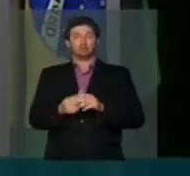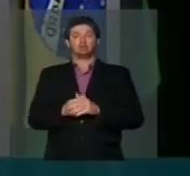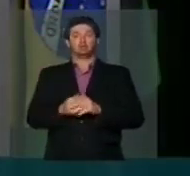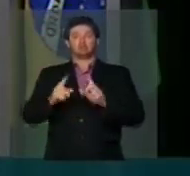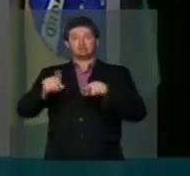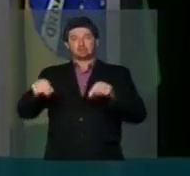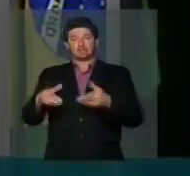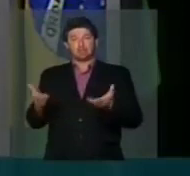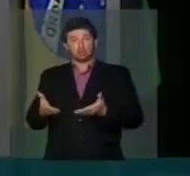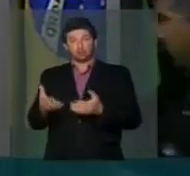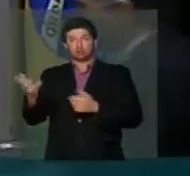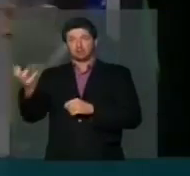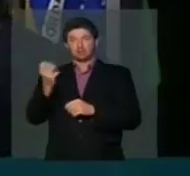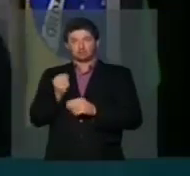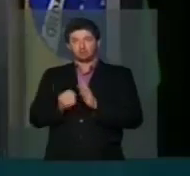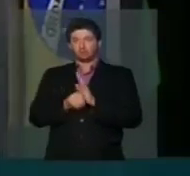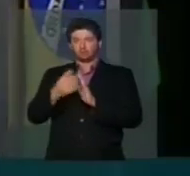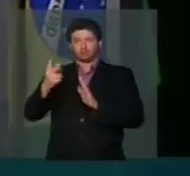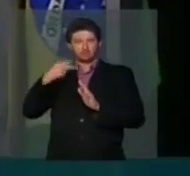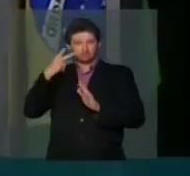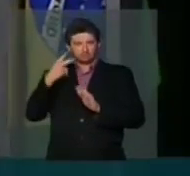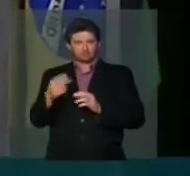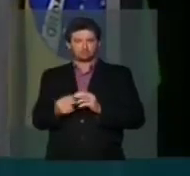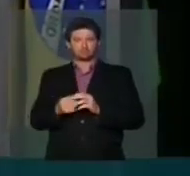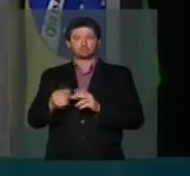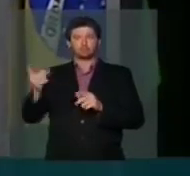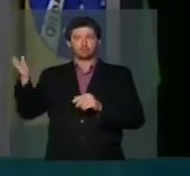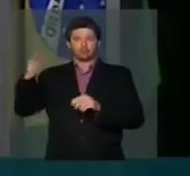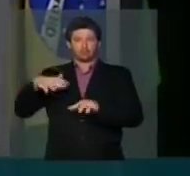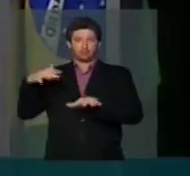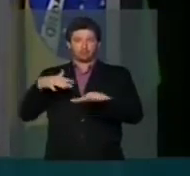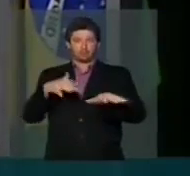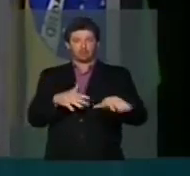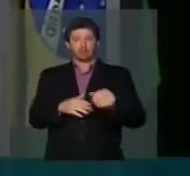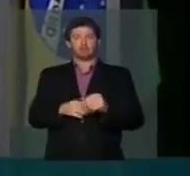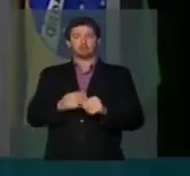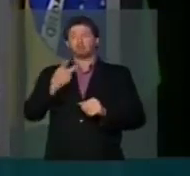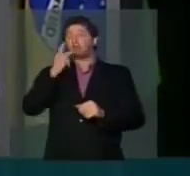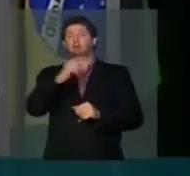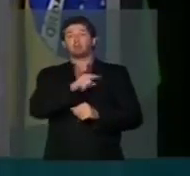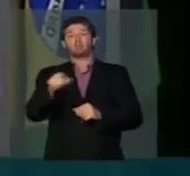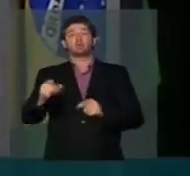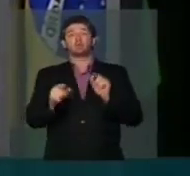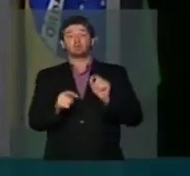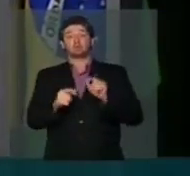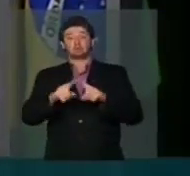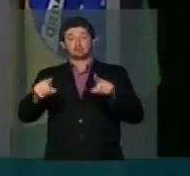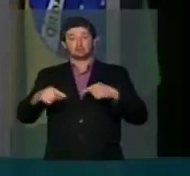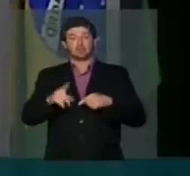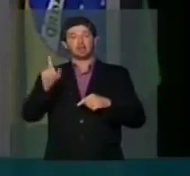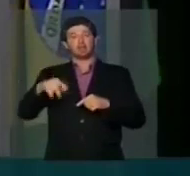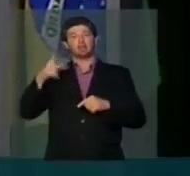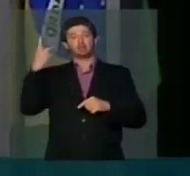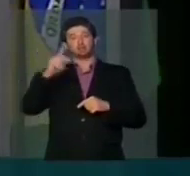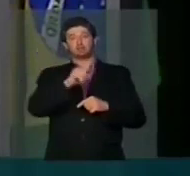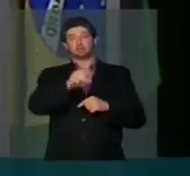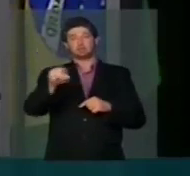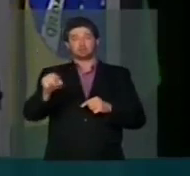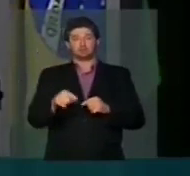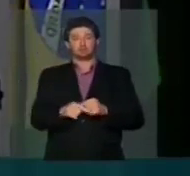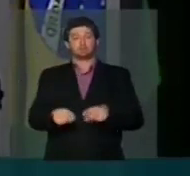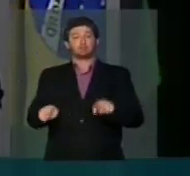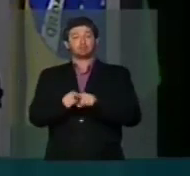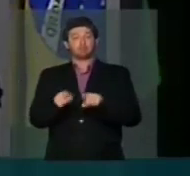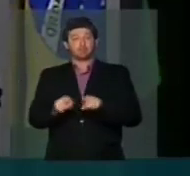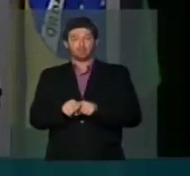gabinete. Hoje, gente recebendo os vereadores que vieram para a marcha, colocar para vocês que é o gabinete de vocês. E quero